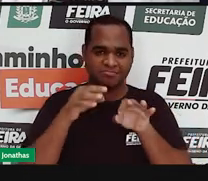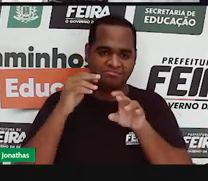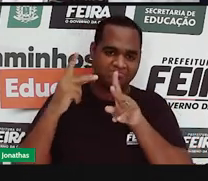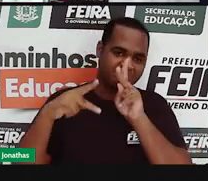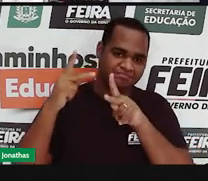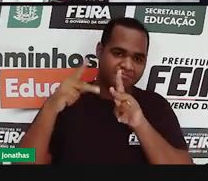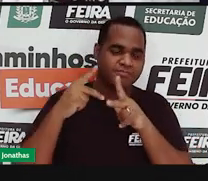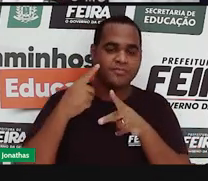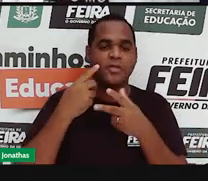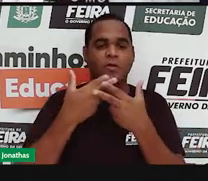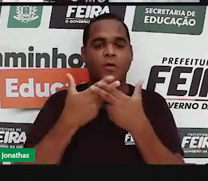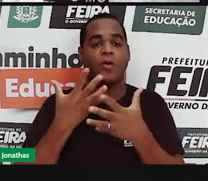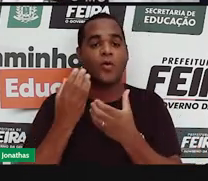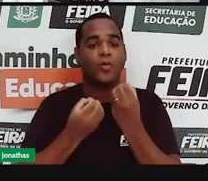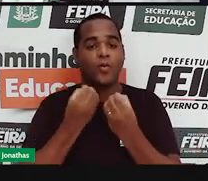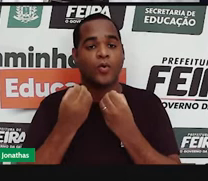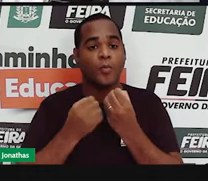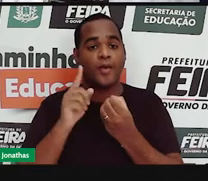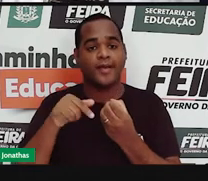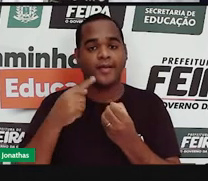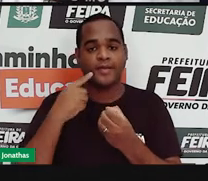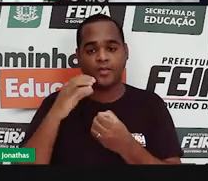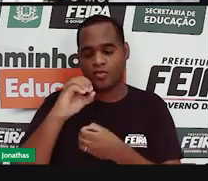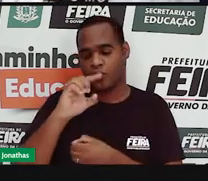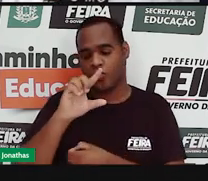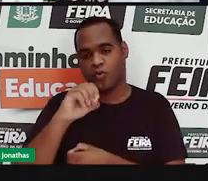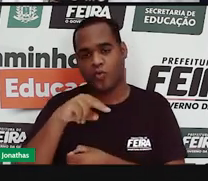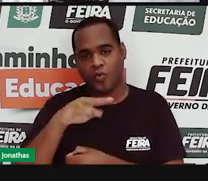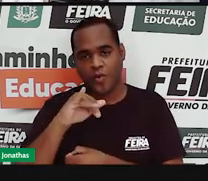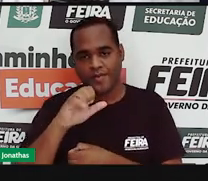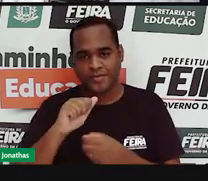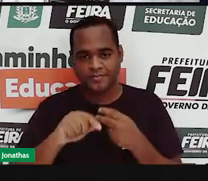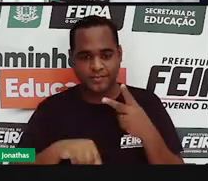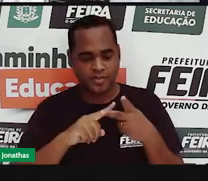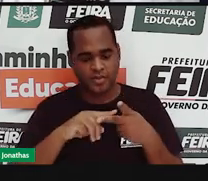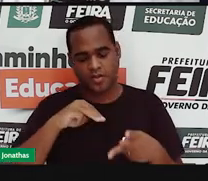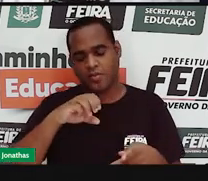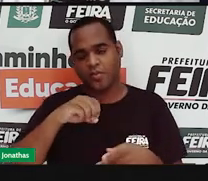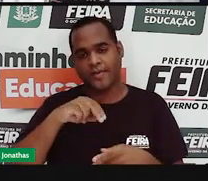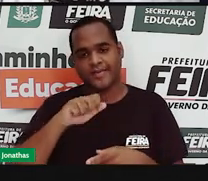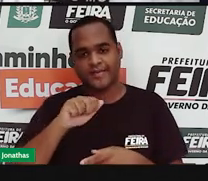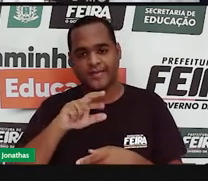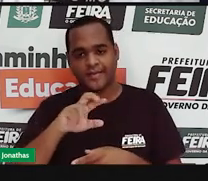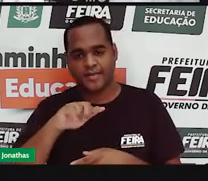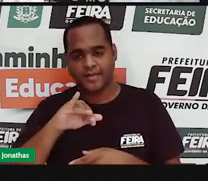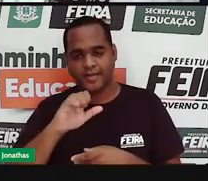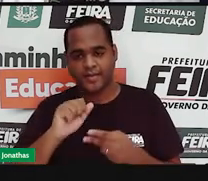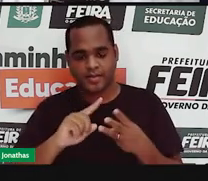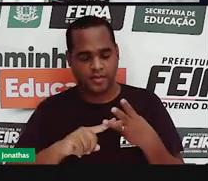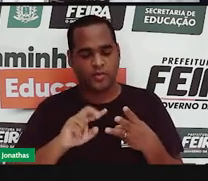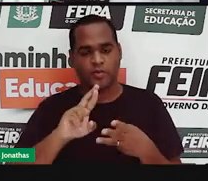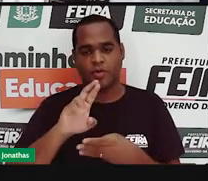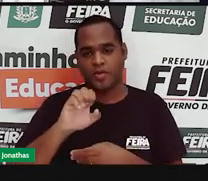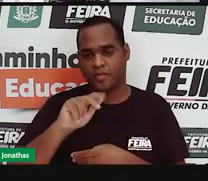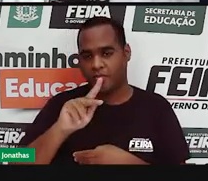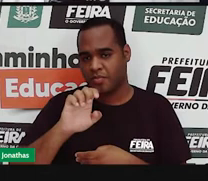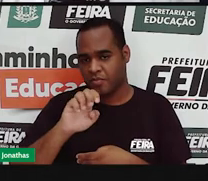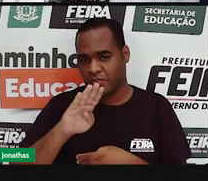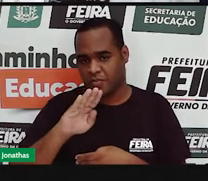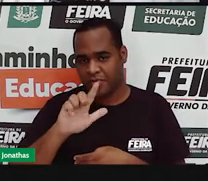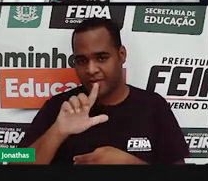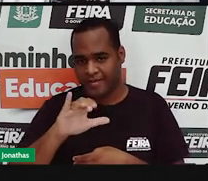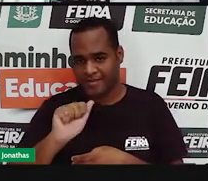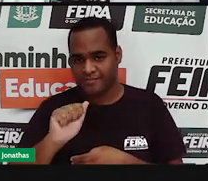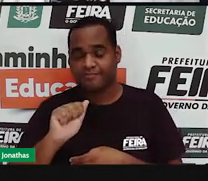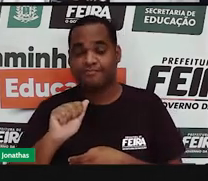gente fala no Brasil como uma colônia, como uma monarquia e como uma república. O